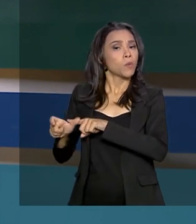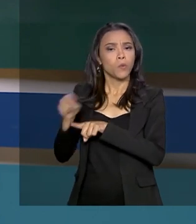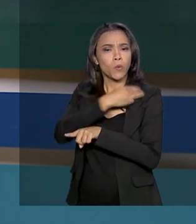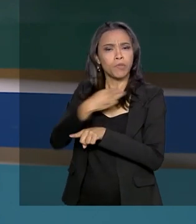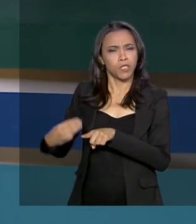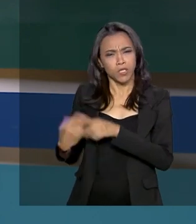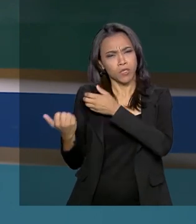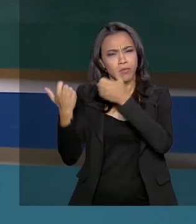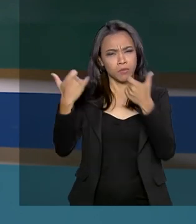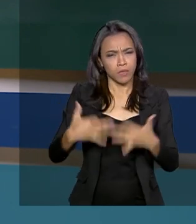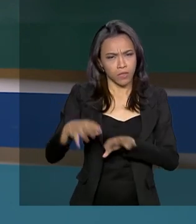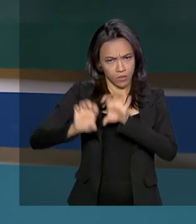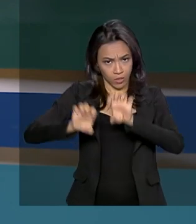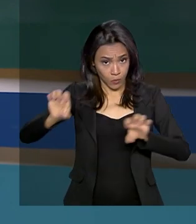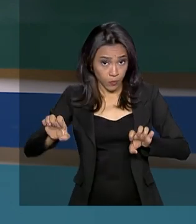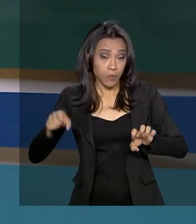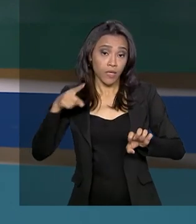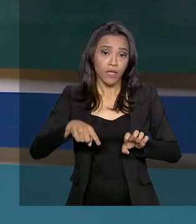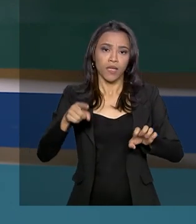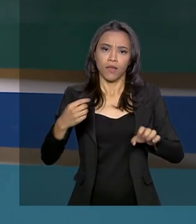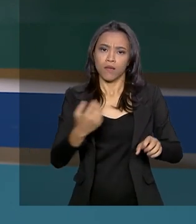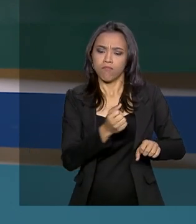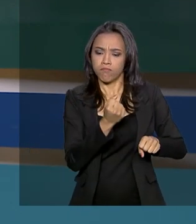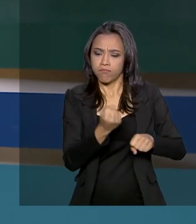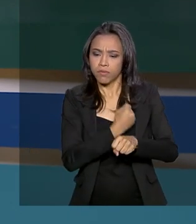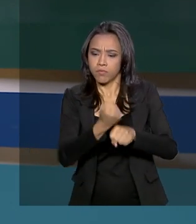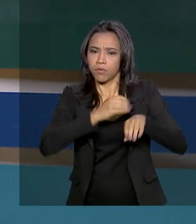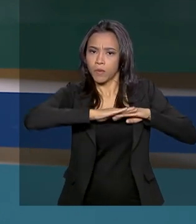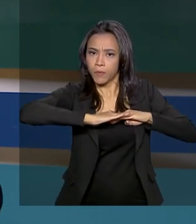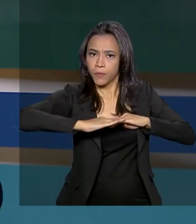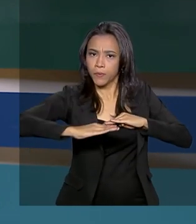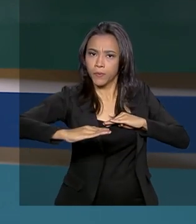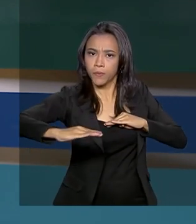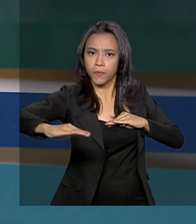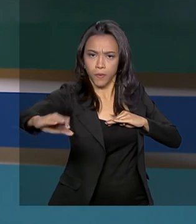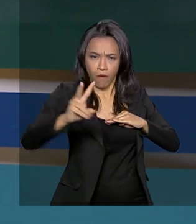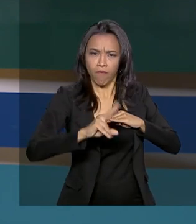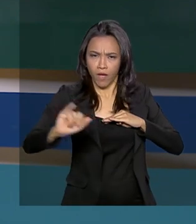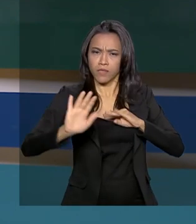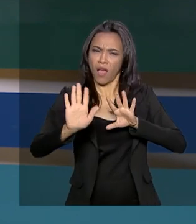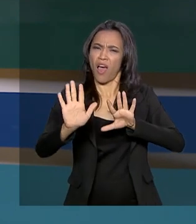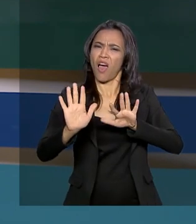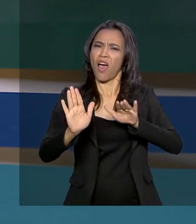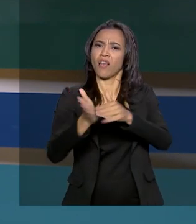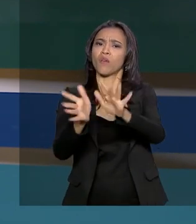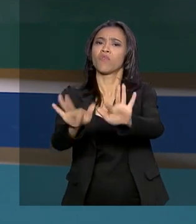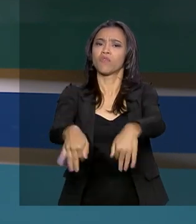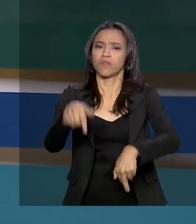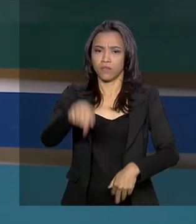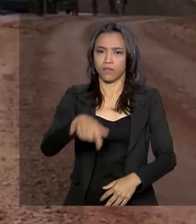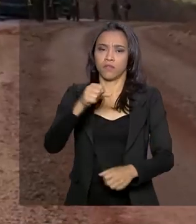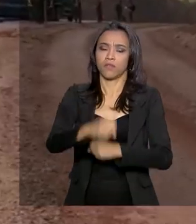de Freitas, a pavimentação dos demais trechos de estrada de chão deve ser concluída até o fim deste ano.